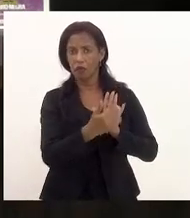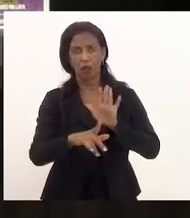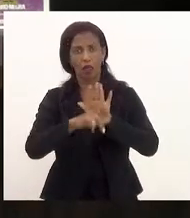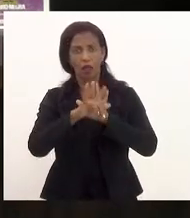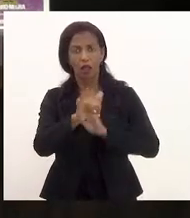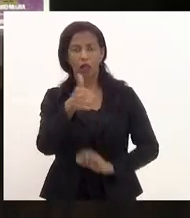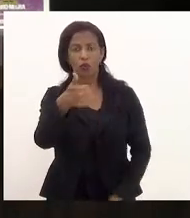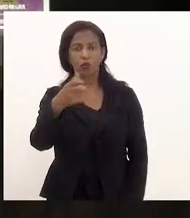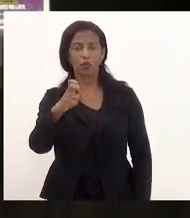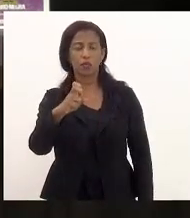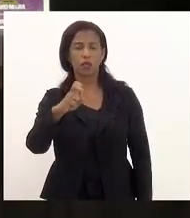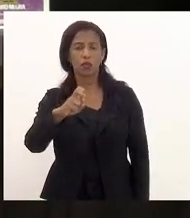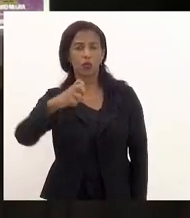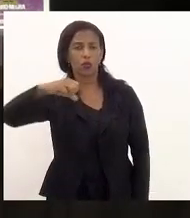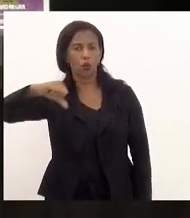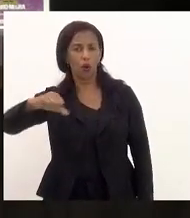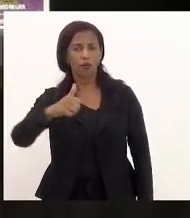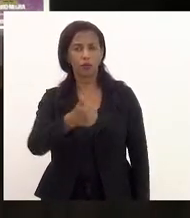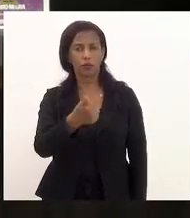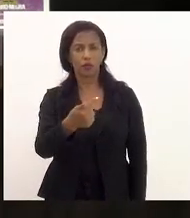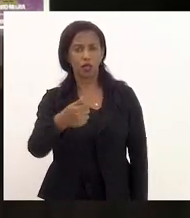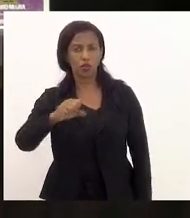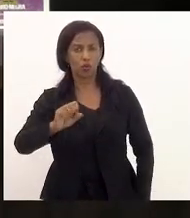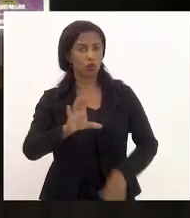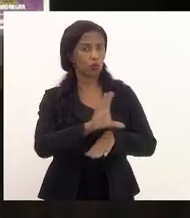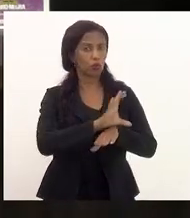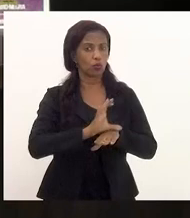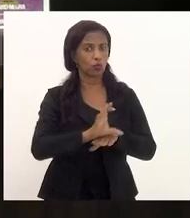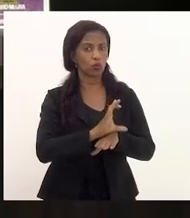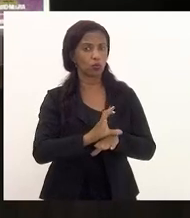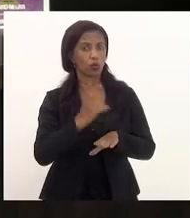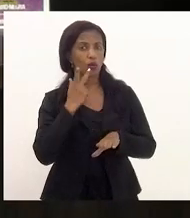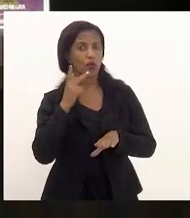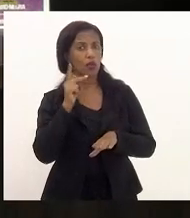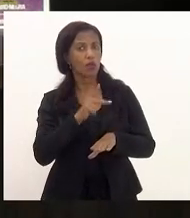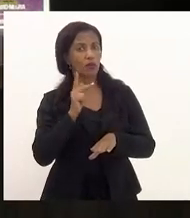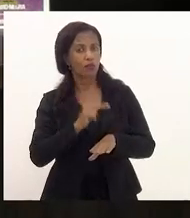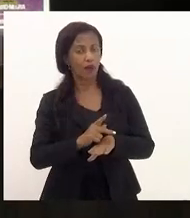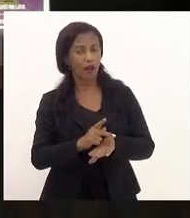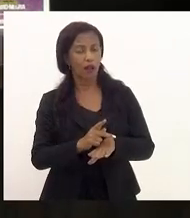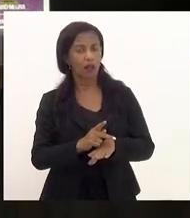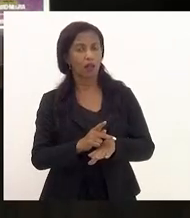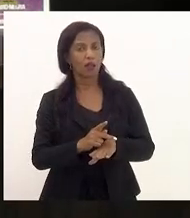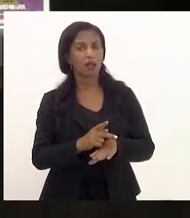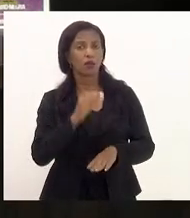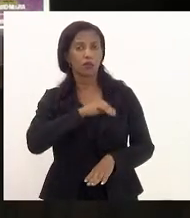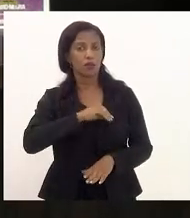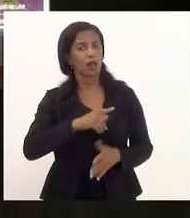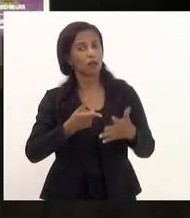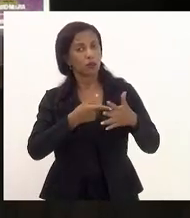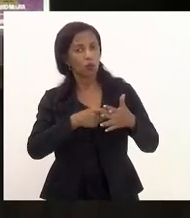159 a 178 e a Constituição que diz que os salários têm que ser corrigidos